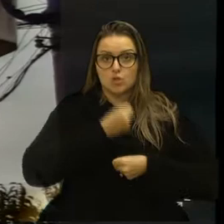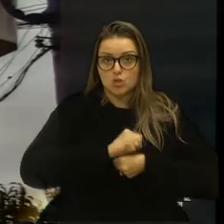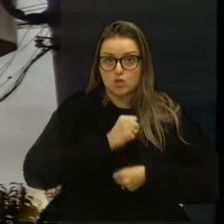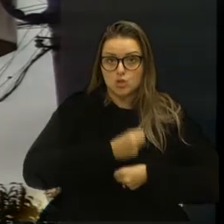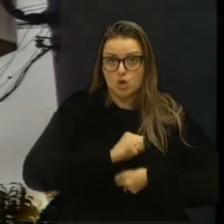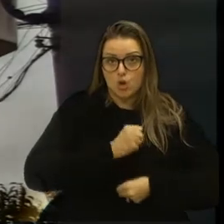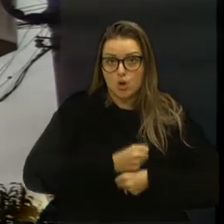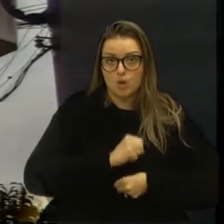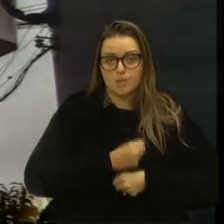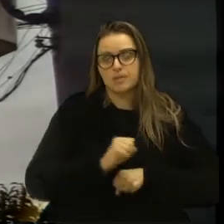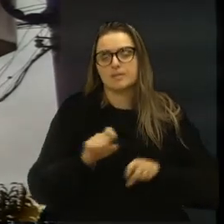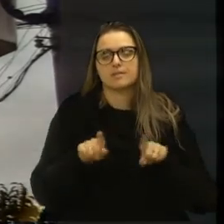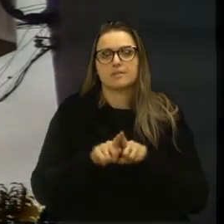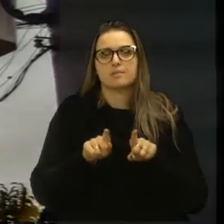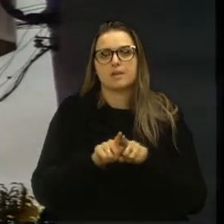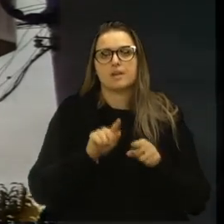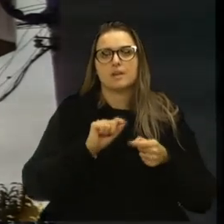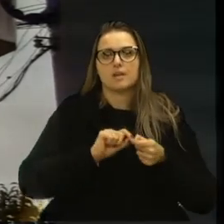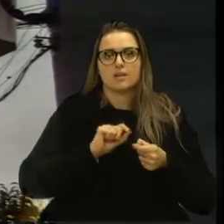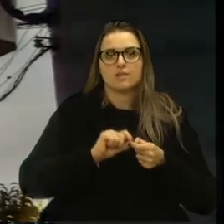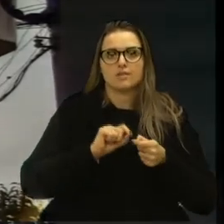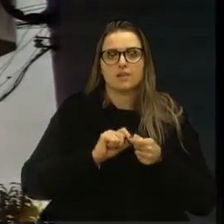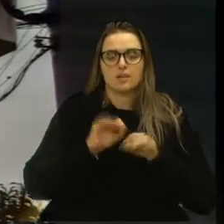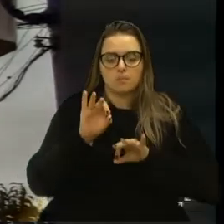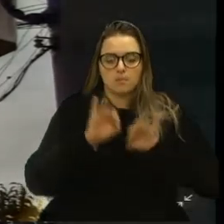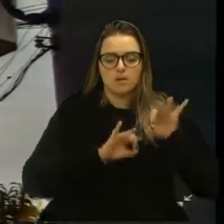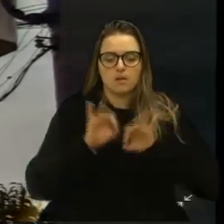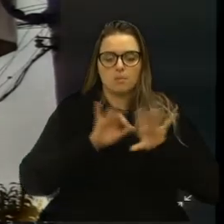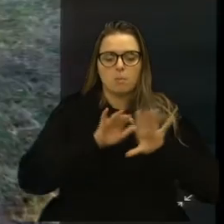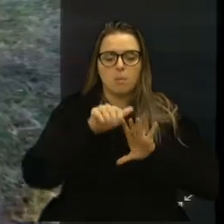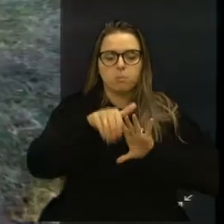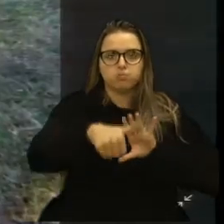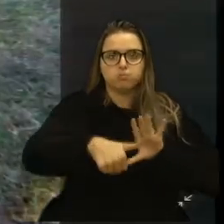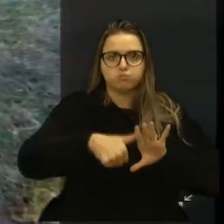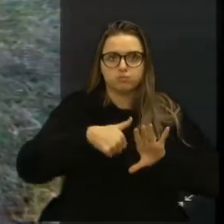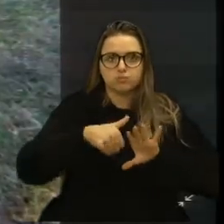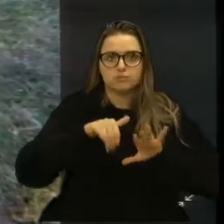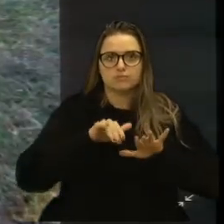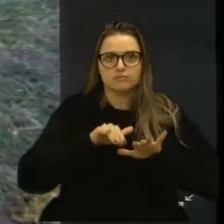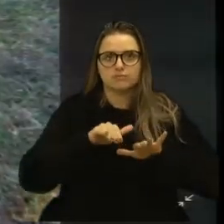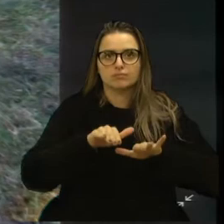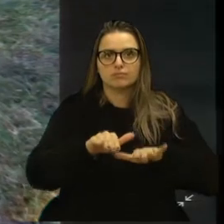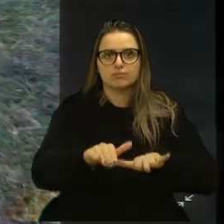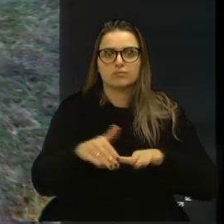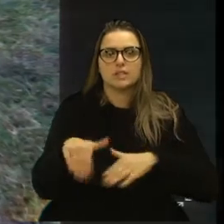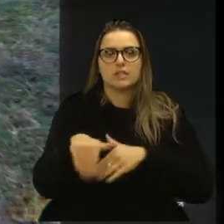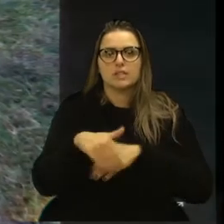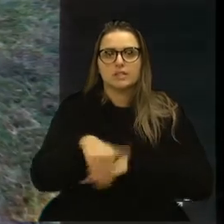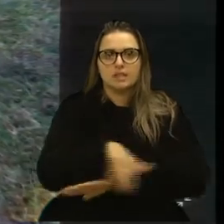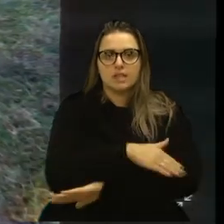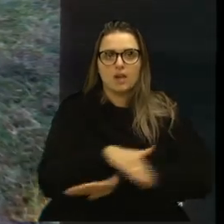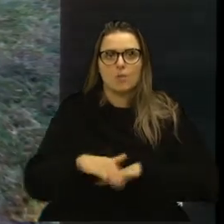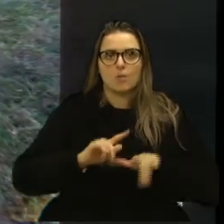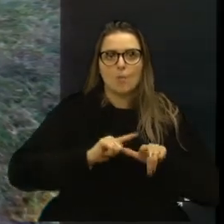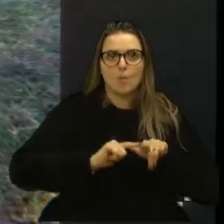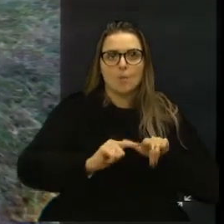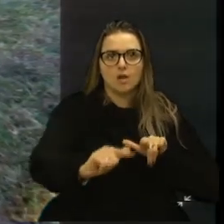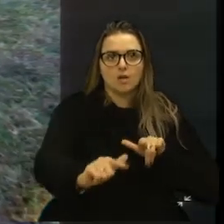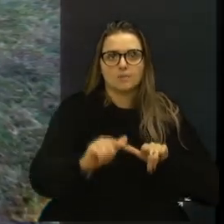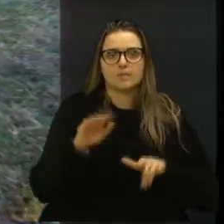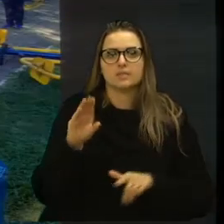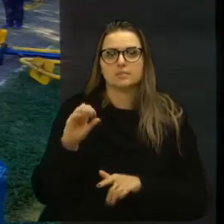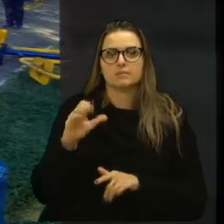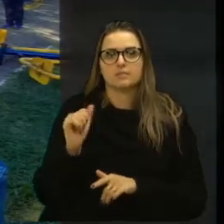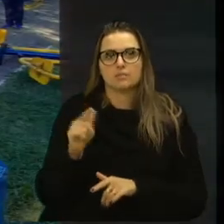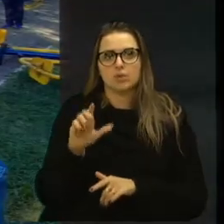ela fez o patrulhamento, ela fez o cascalhamento, a limpeza de boca de lobo,